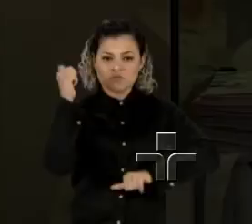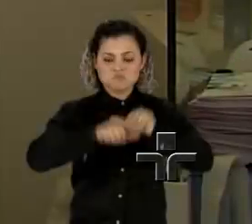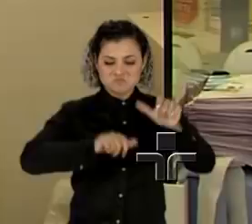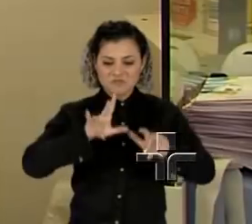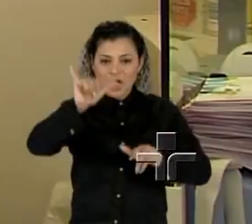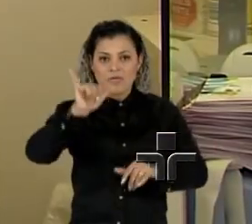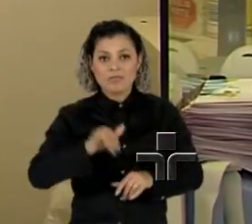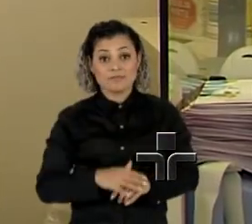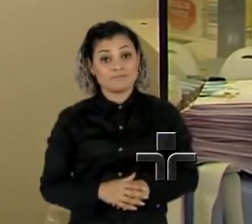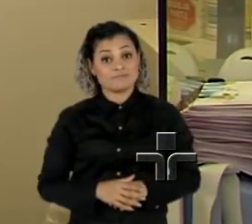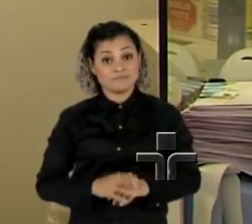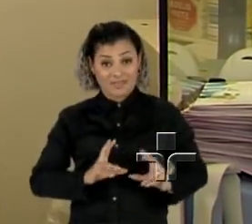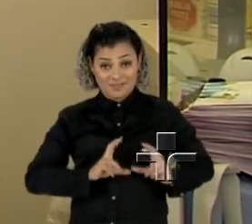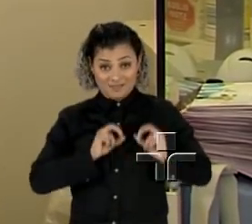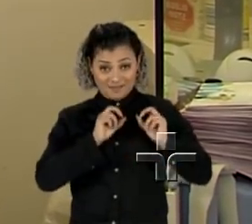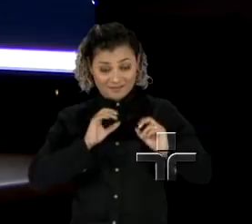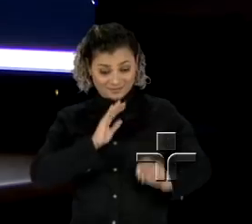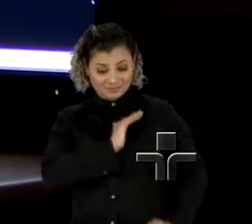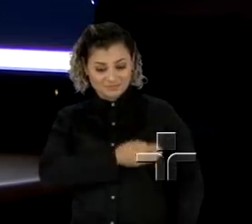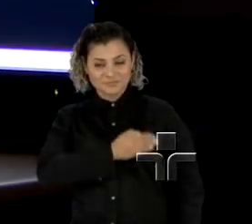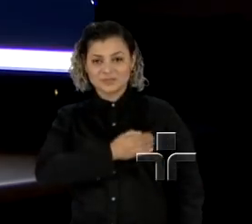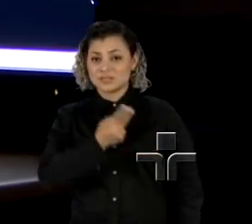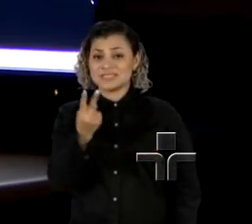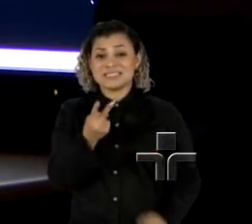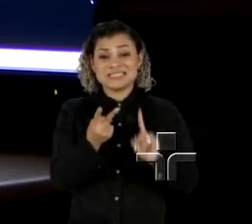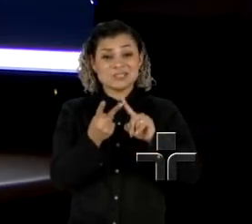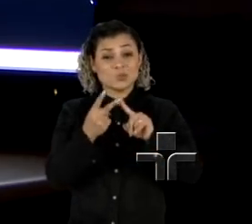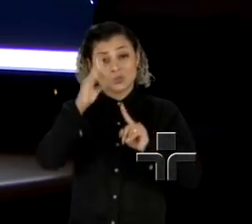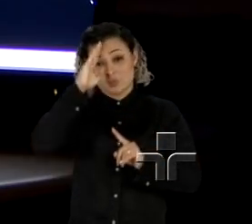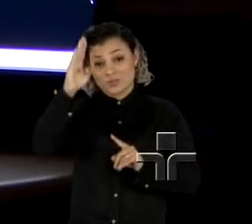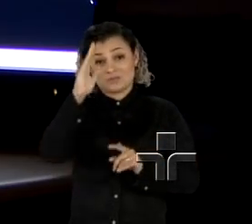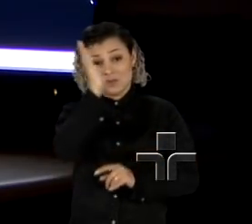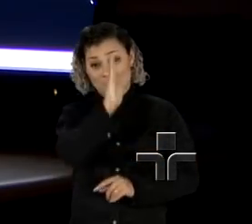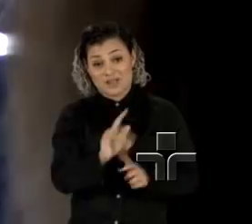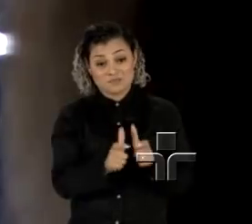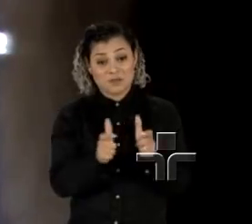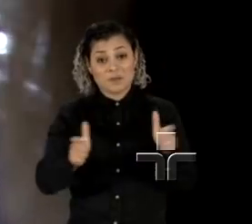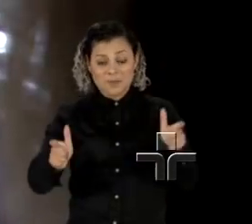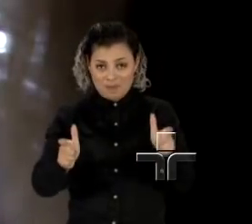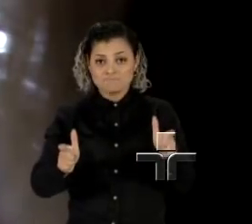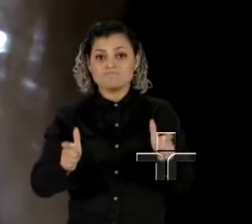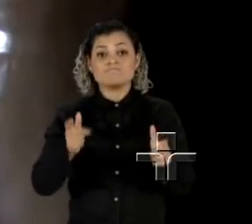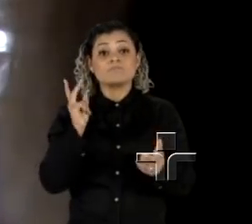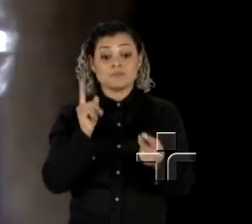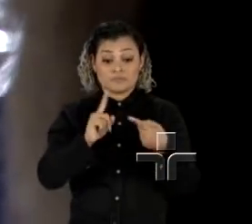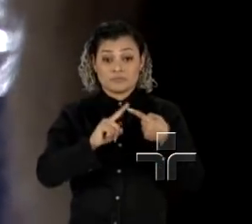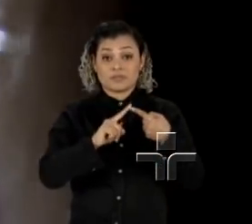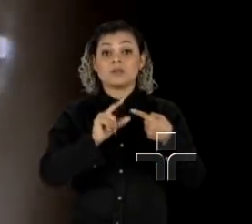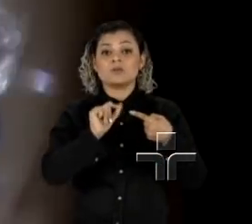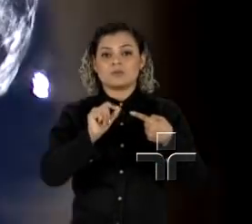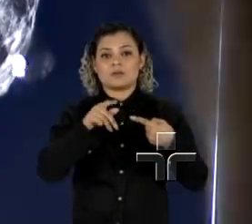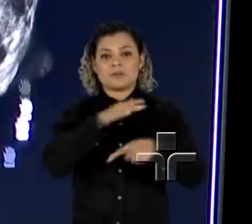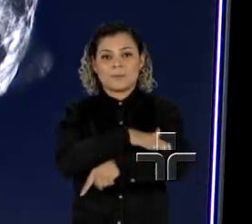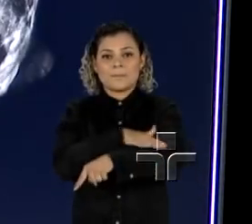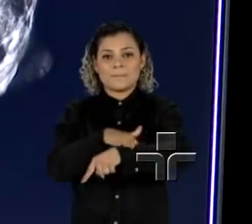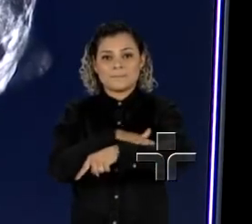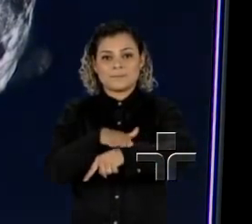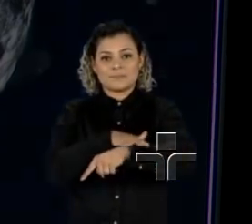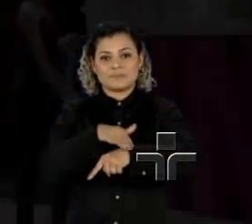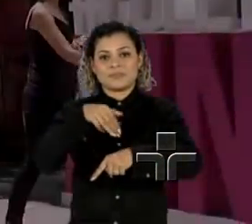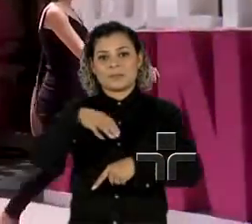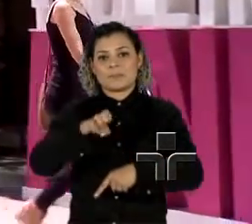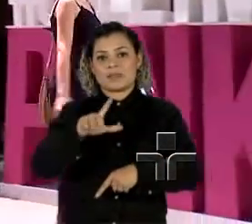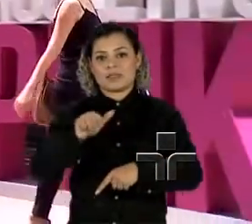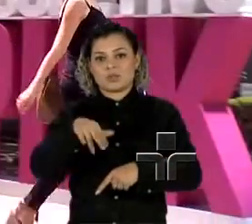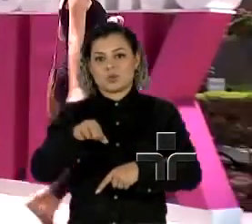O câncer de mama é o segundo mais comum entre as mulheres brasileiras. Está atrás somente do câncer de pele não melanoma.